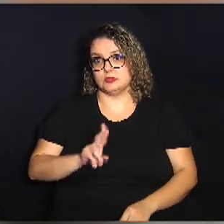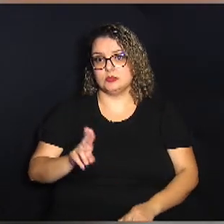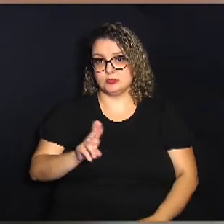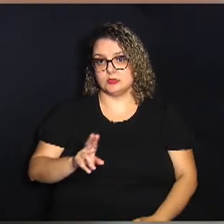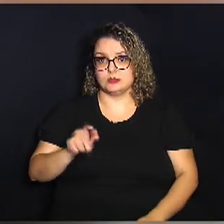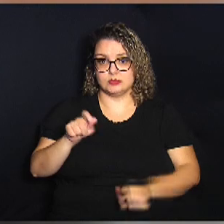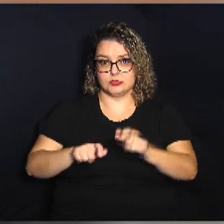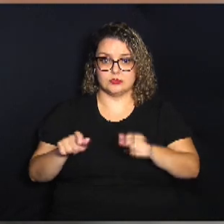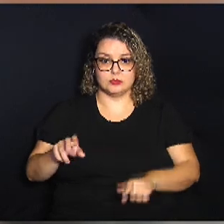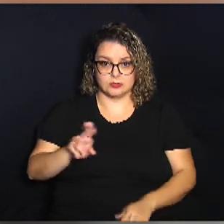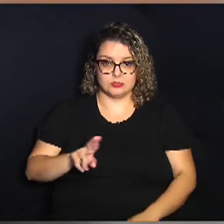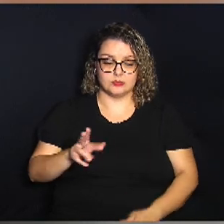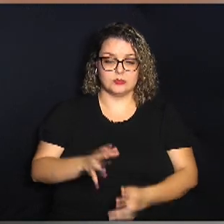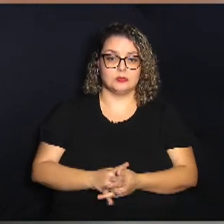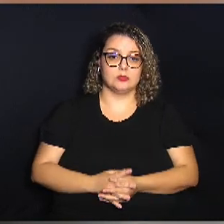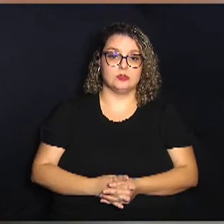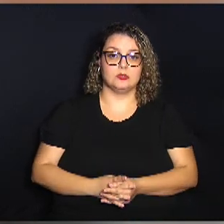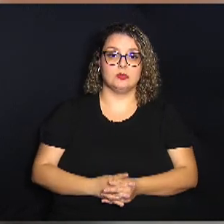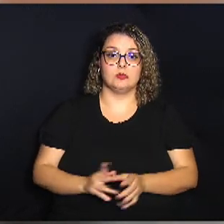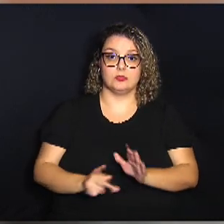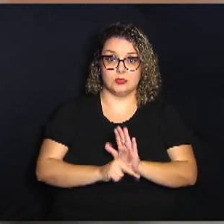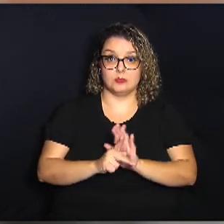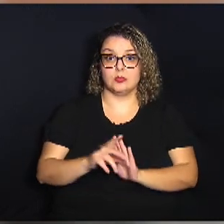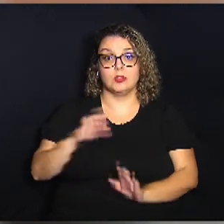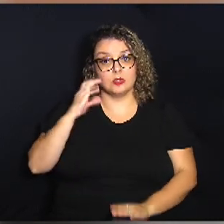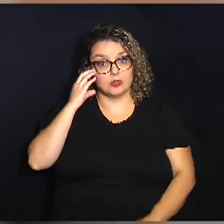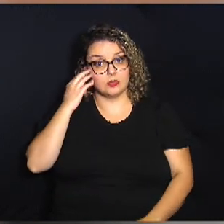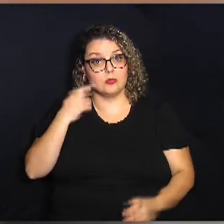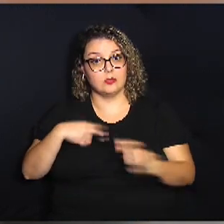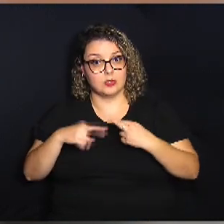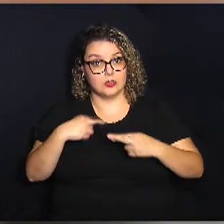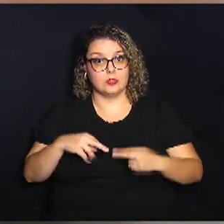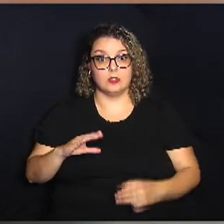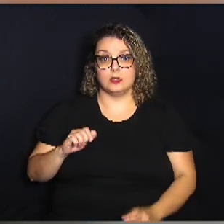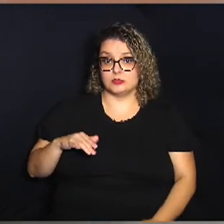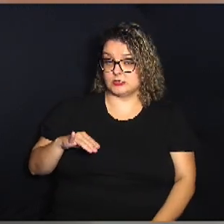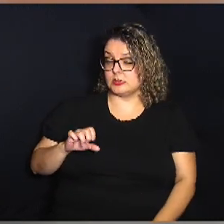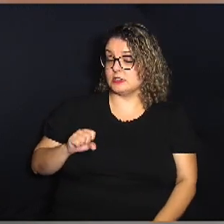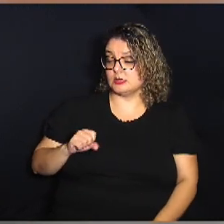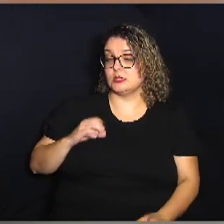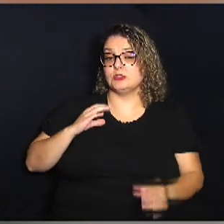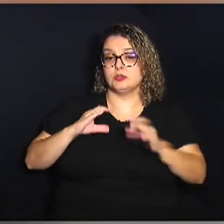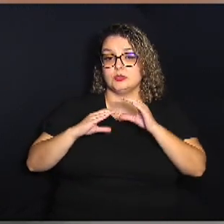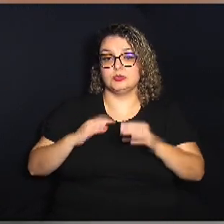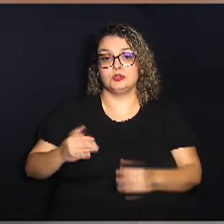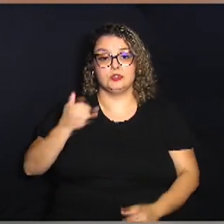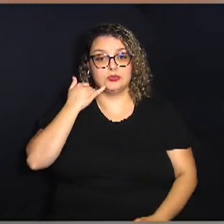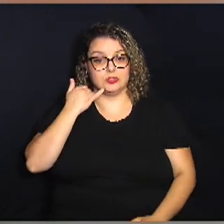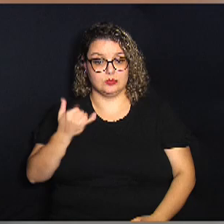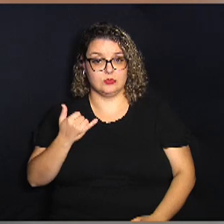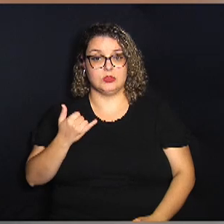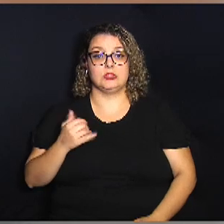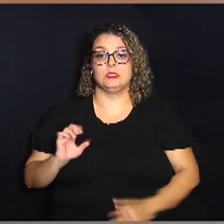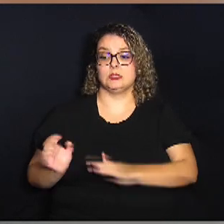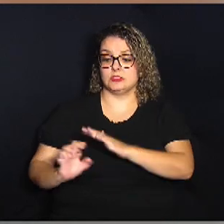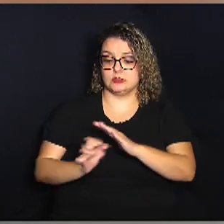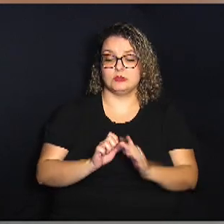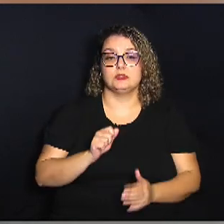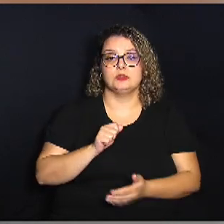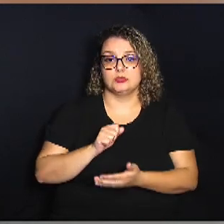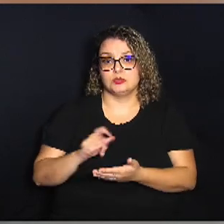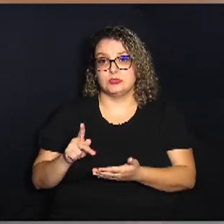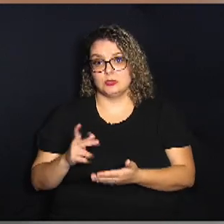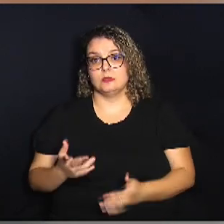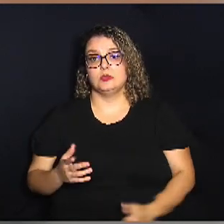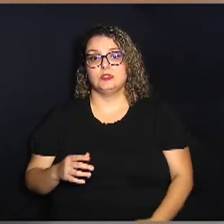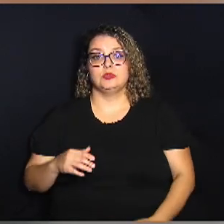projeto do vereador Luiz Cirilo que diz respeito aos canais de comunicação de telefone das empresas de aplicativo de